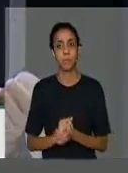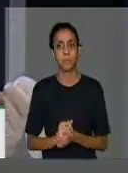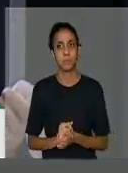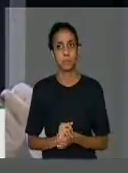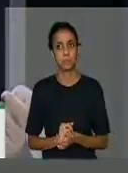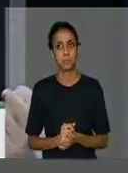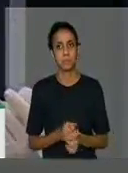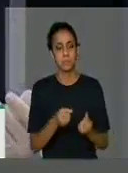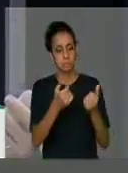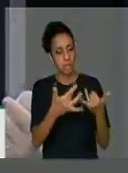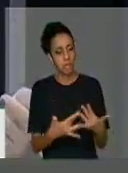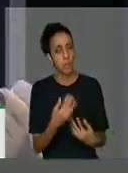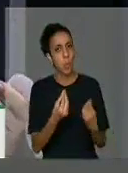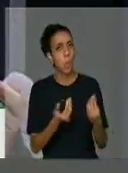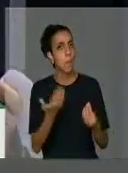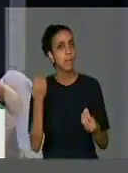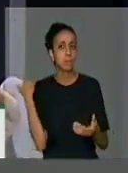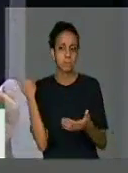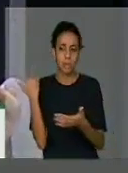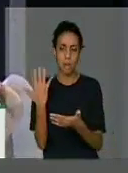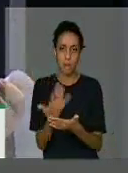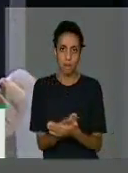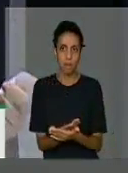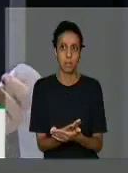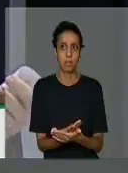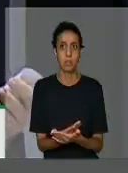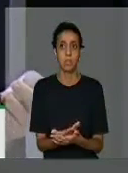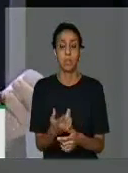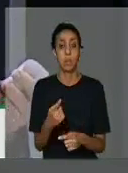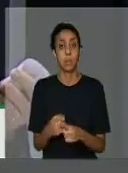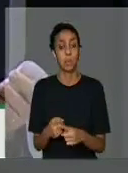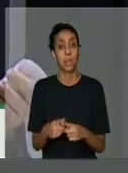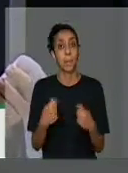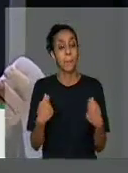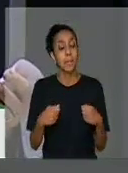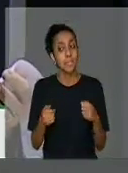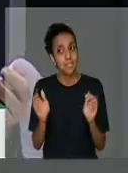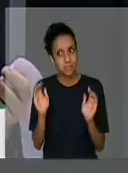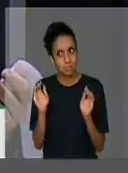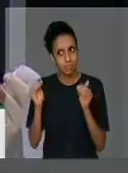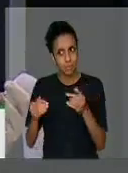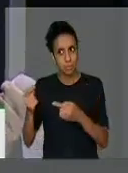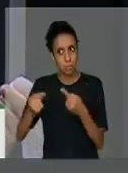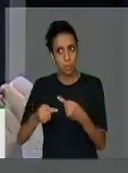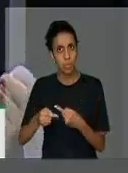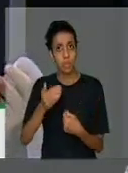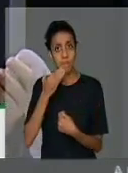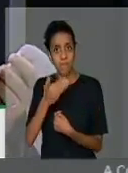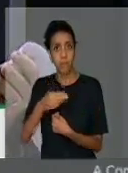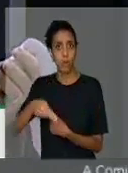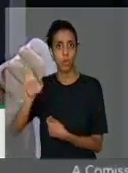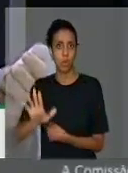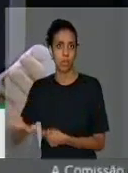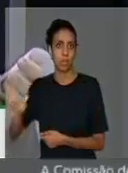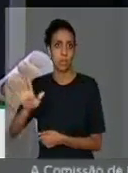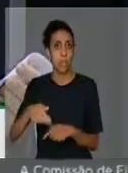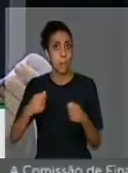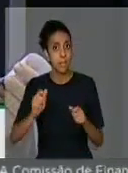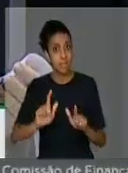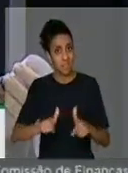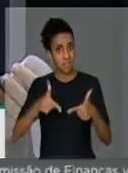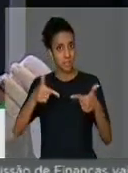existe toda a necessidade de nós, numa política, para o Nordeste estabelecermos essas ações que precisam ser